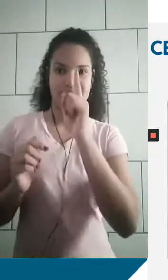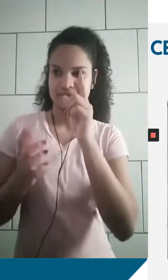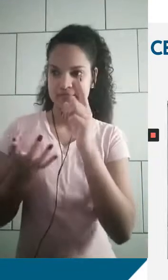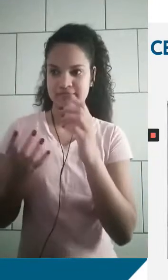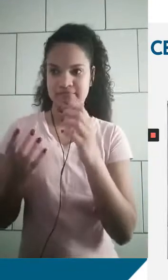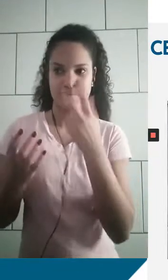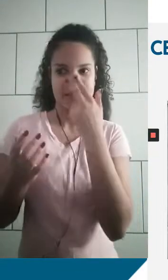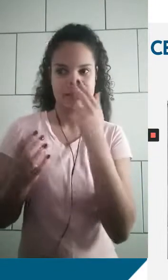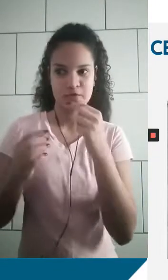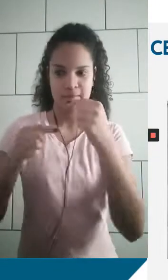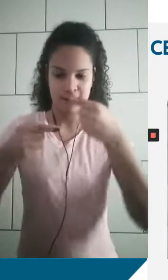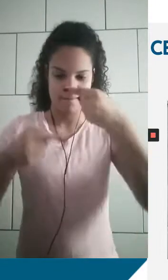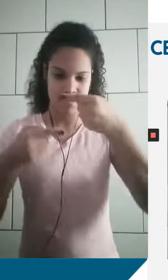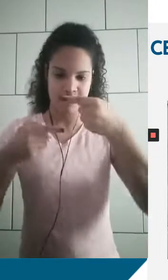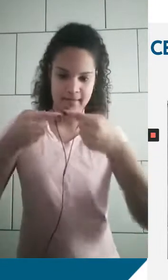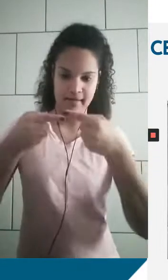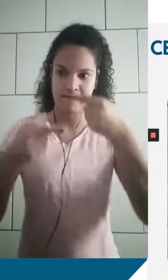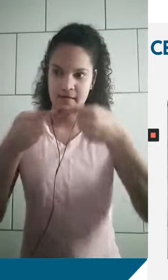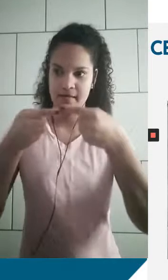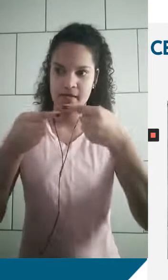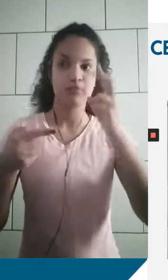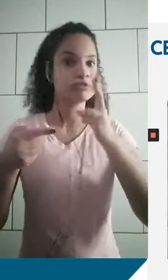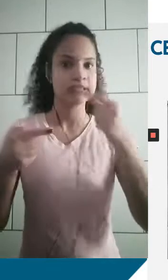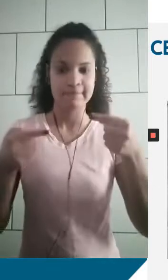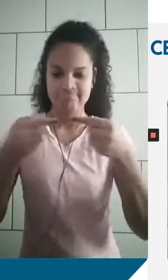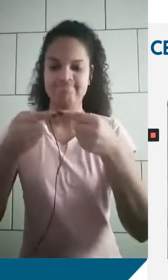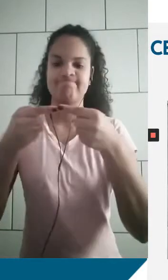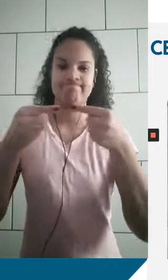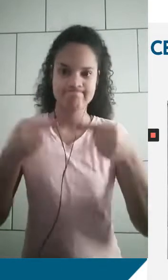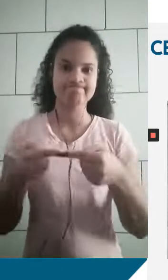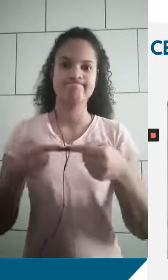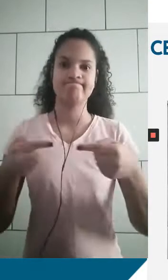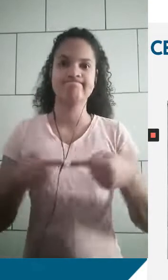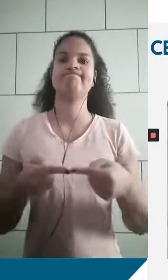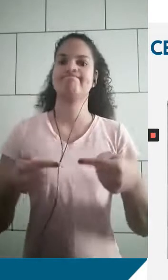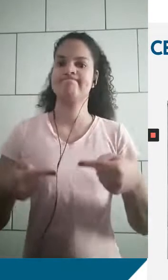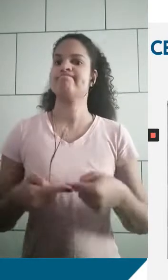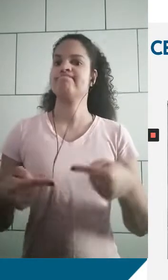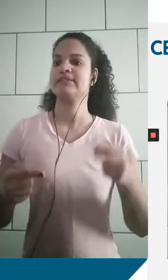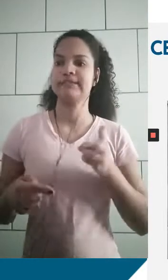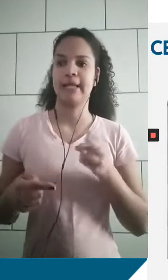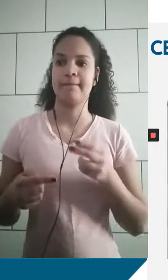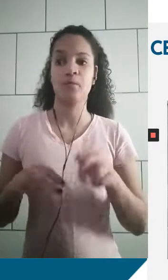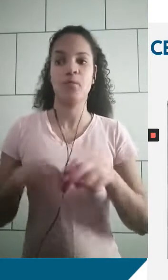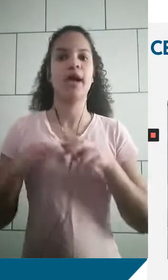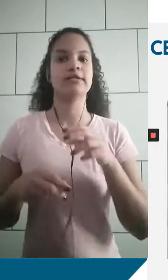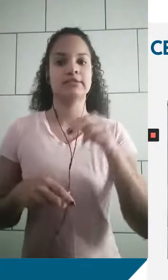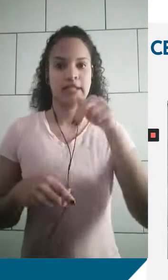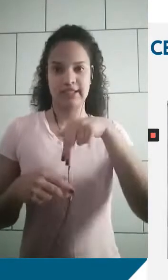e a outra descendo. E elas se conectam, elas se complementam a partir do pareamento das bases